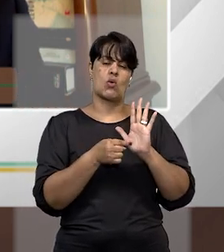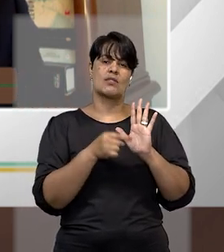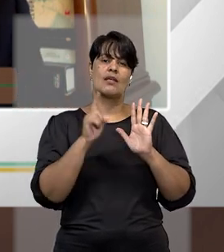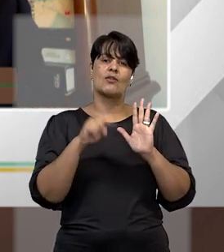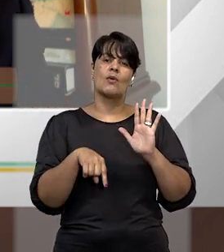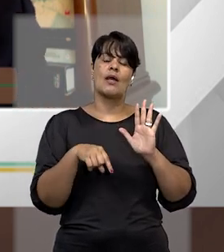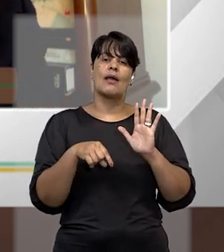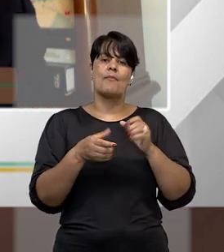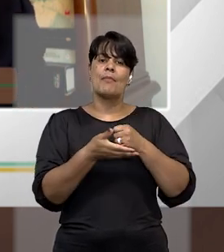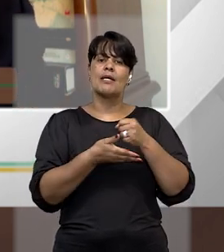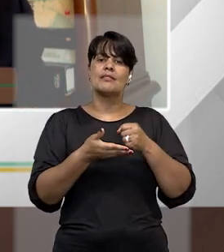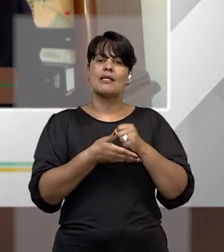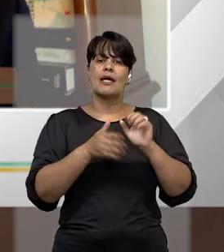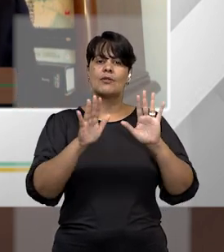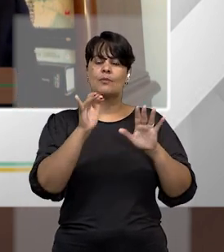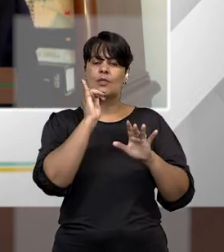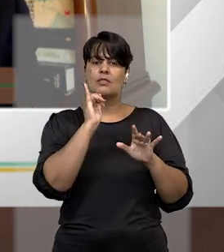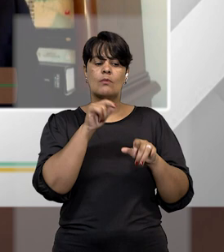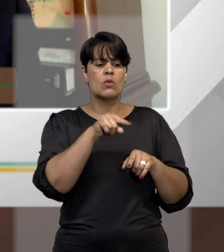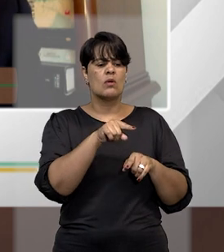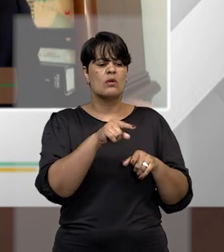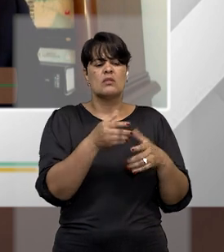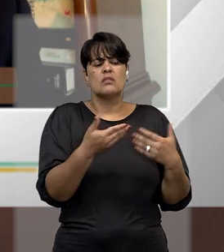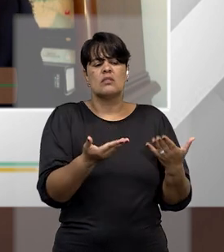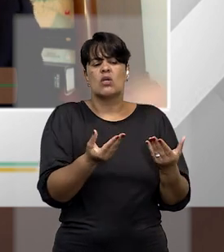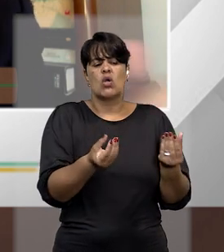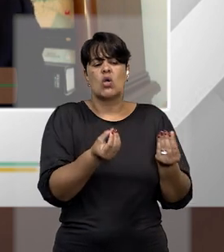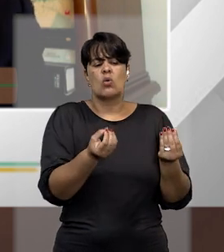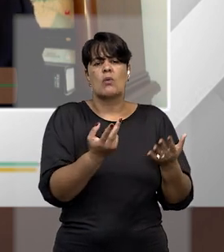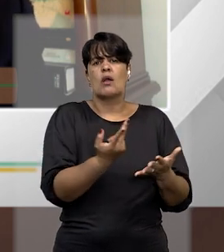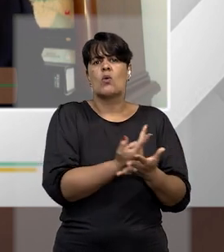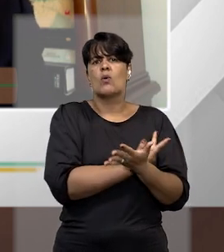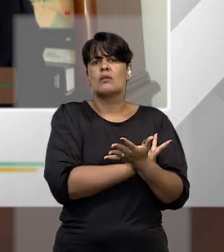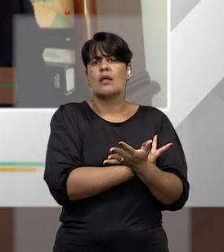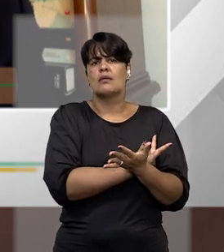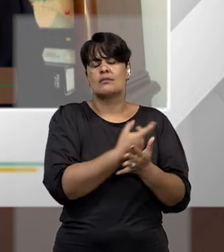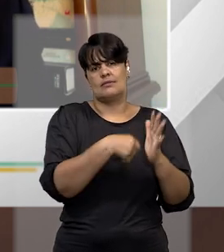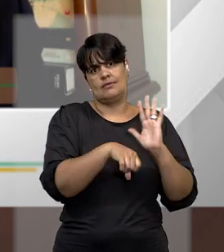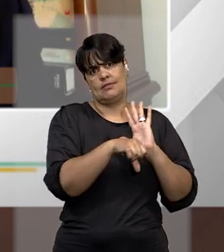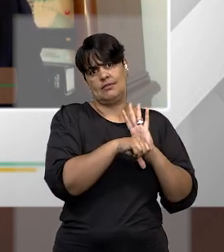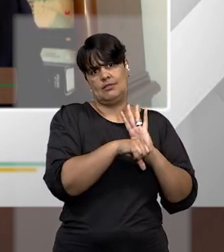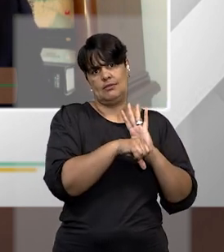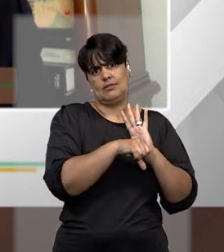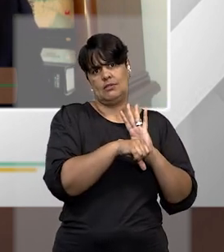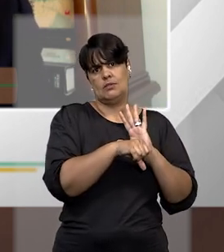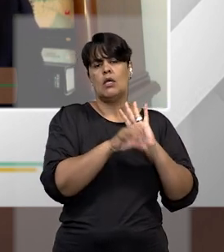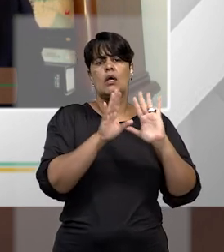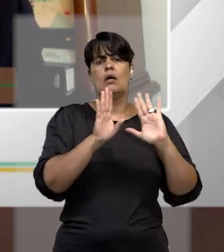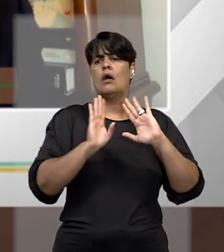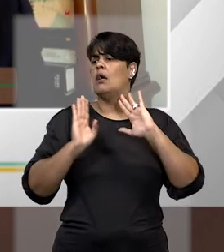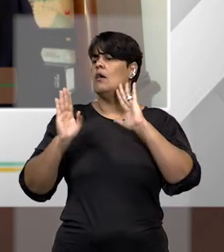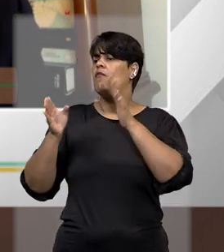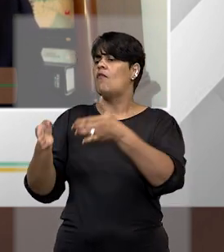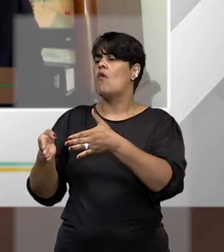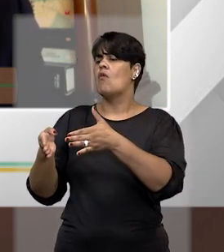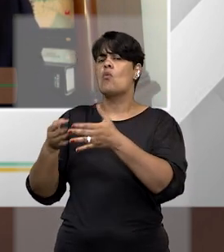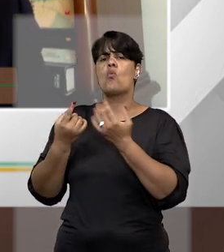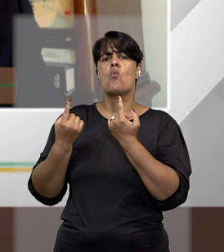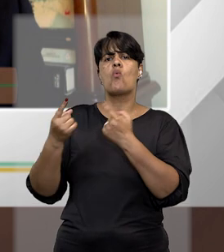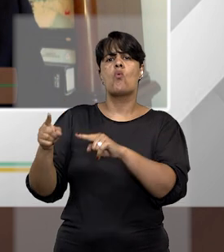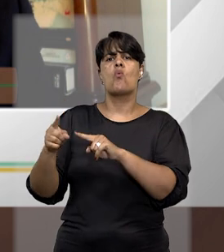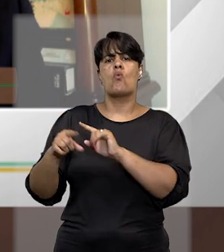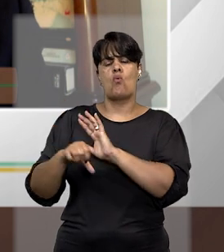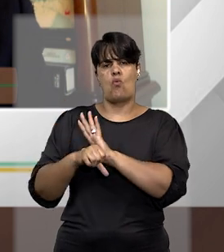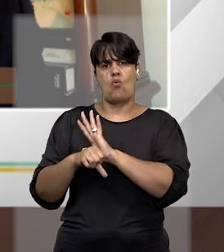é a natureza jurídica do crime, a natureza do crime, ou bem jurídico atingido pelo crime, melhor dizendo. Então, se o crime é